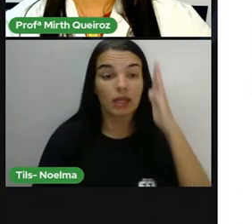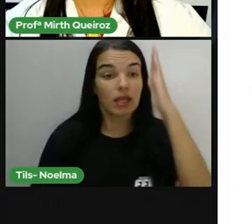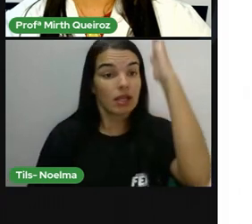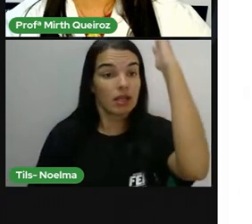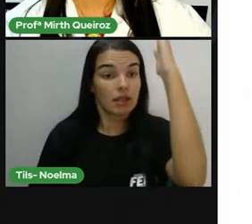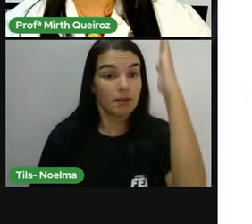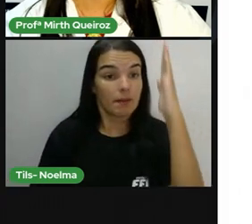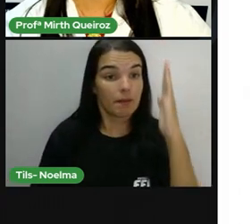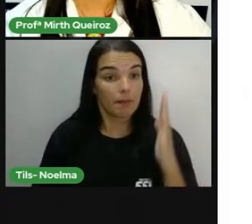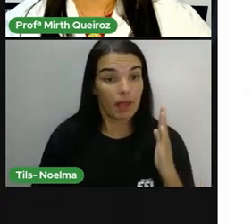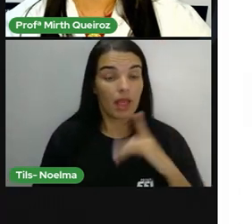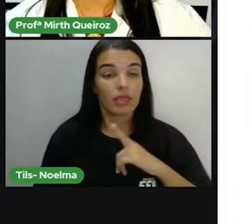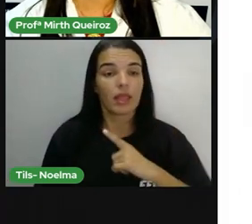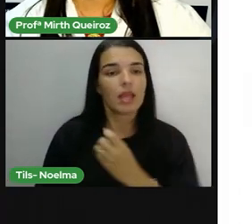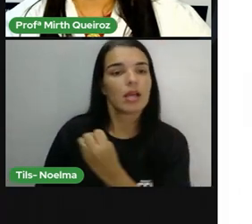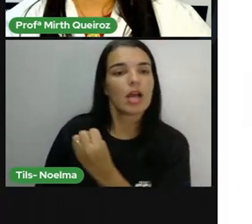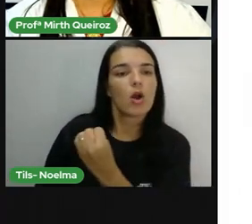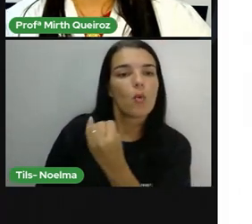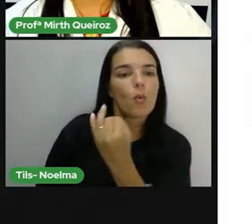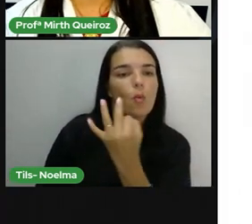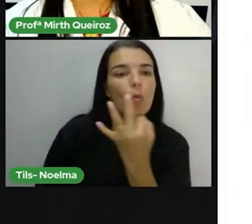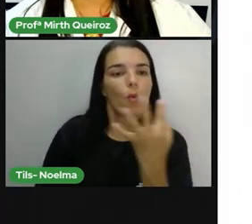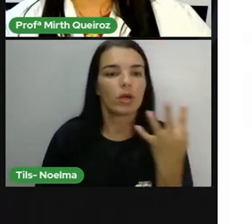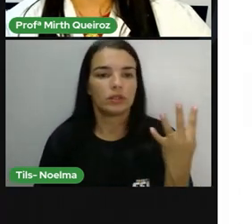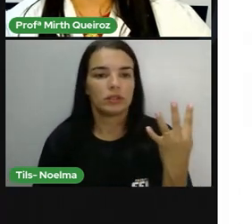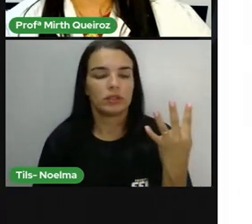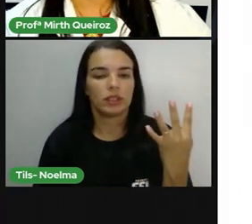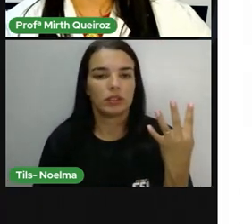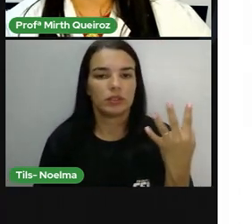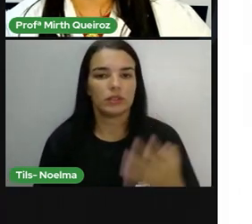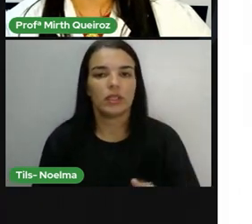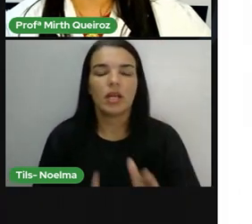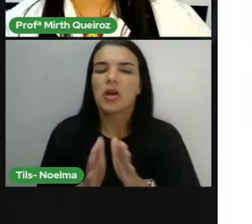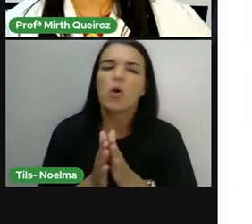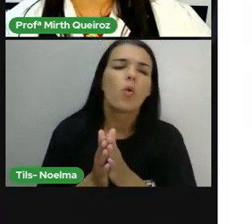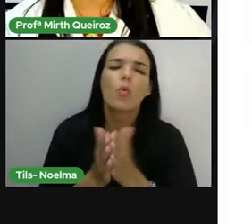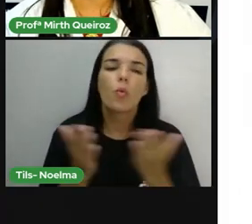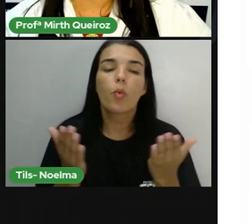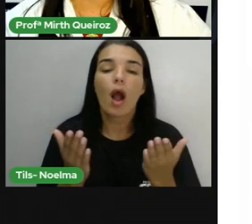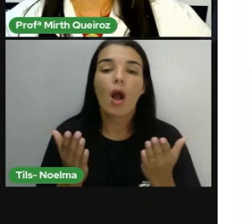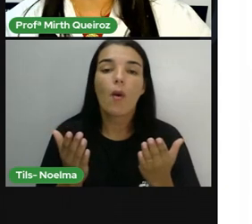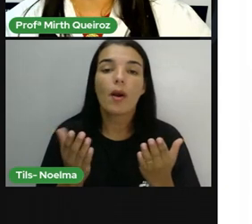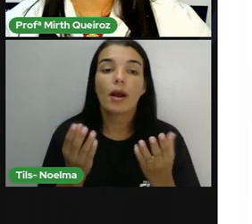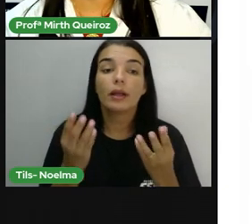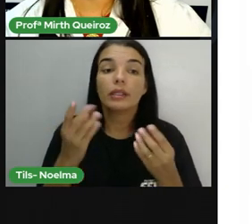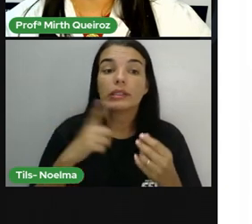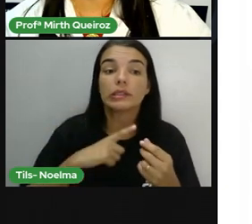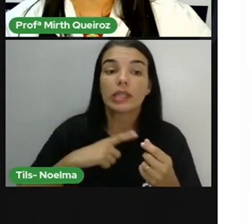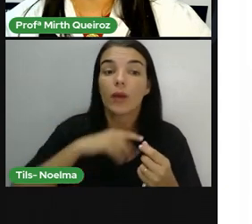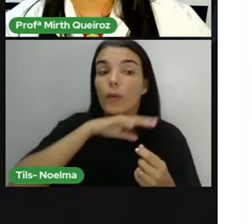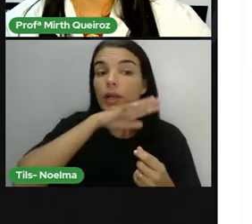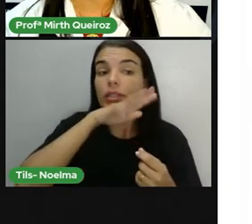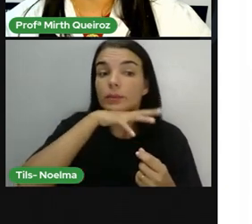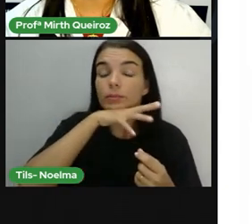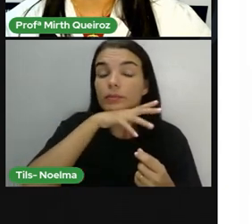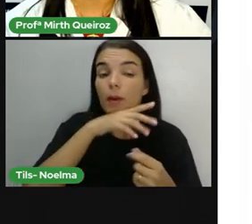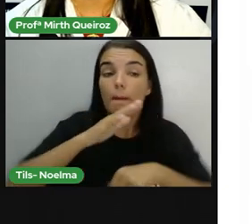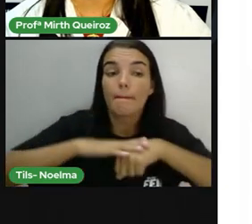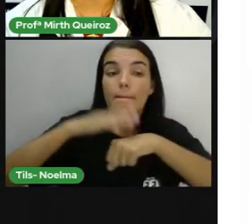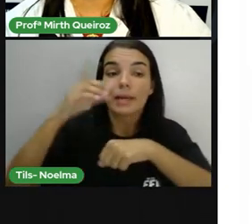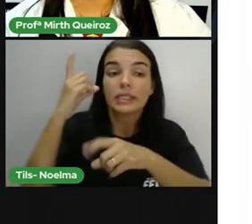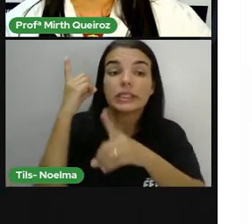as quantidades, né? Qual é o tipo de espécie encontrada em maior quantidade? Olhando aqui pelo gráfico.